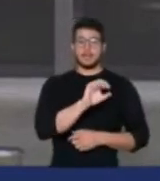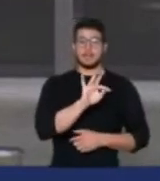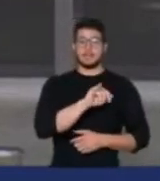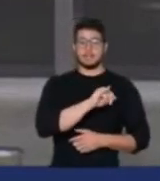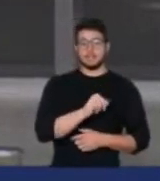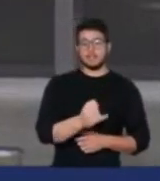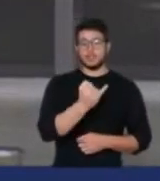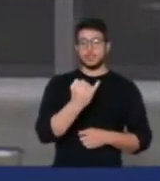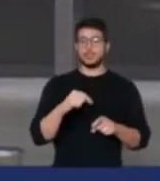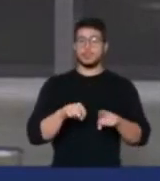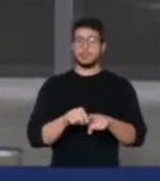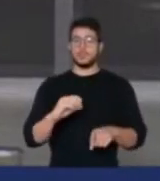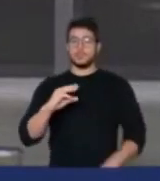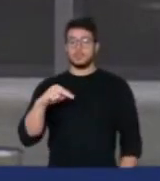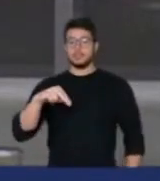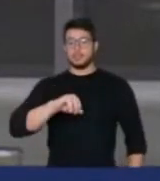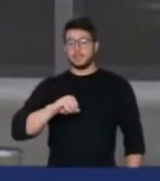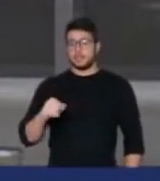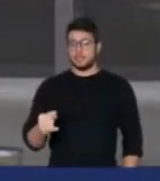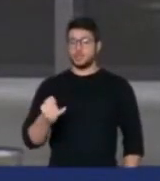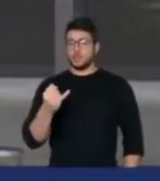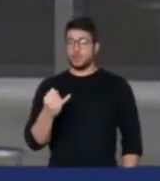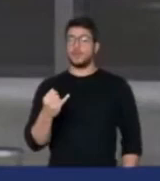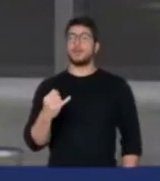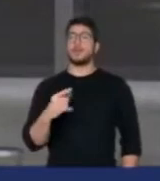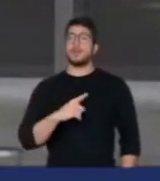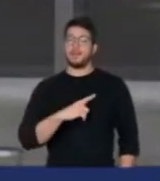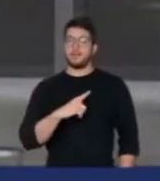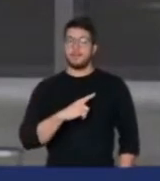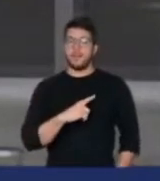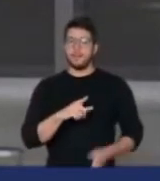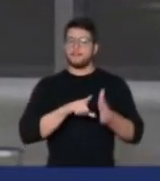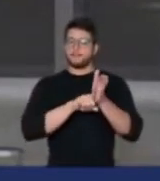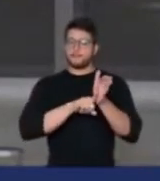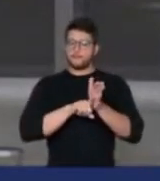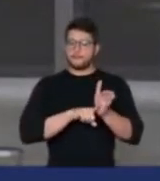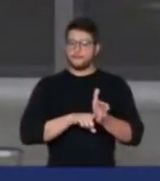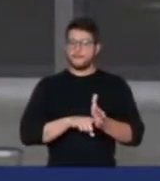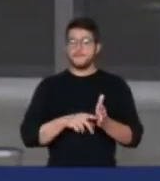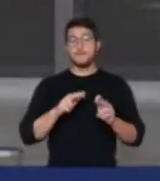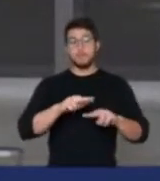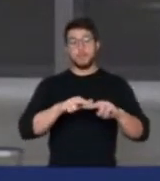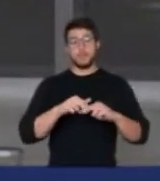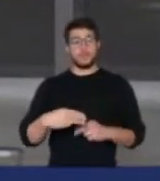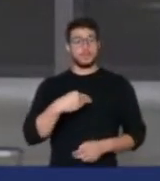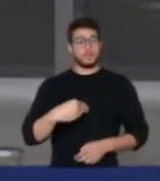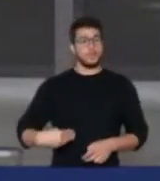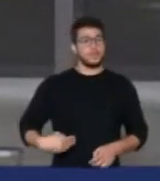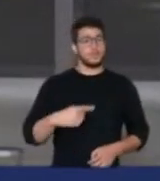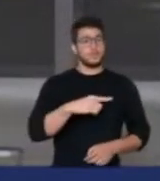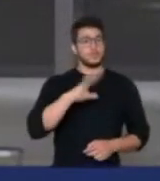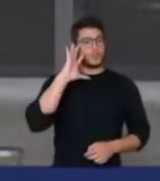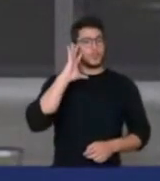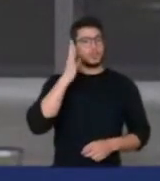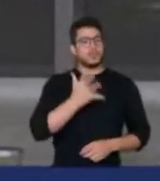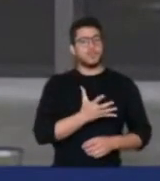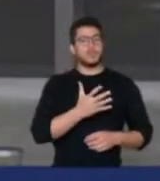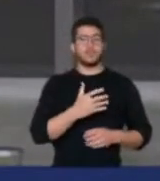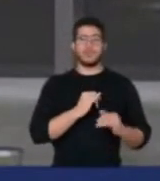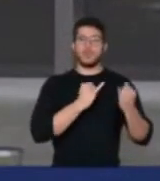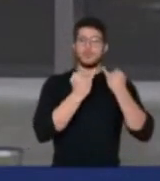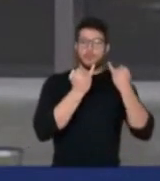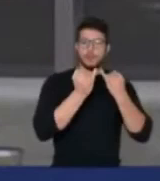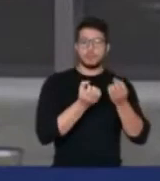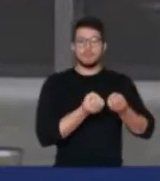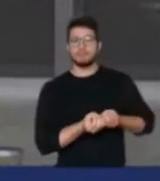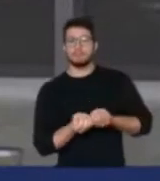delações o ministro Gilmar Mendes decidiu compartilhar essas informações com os órgãos que investigam